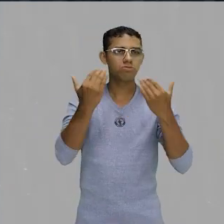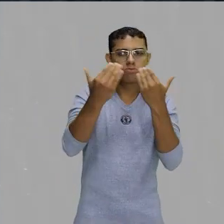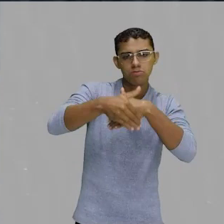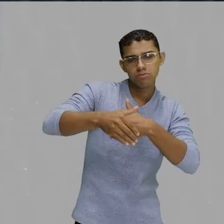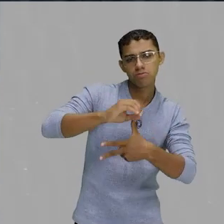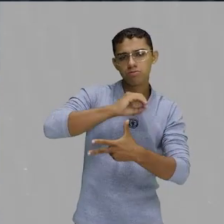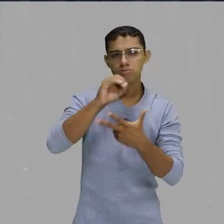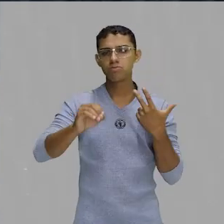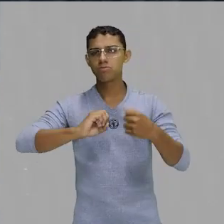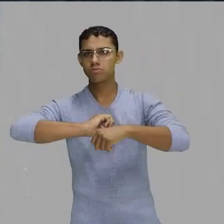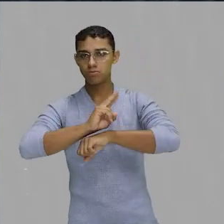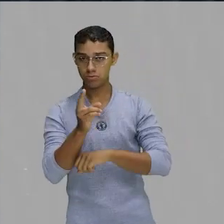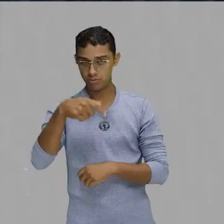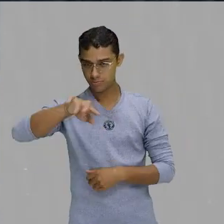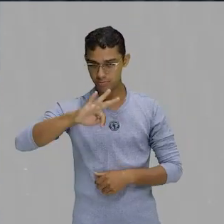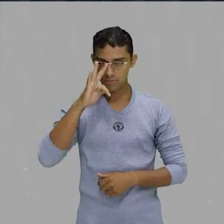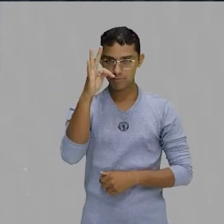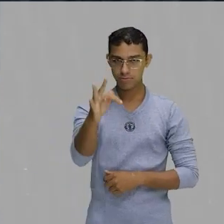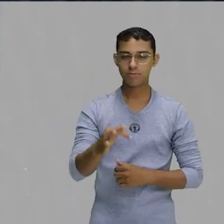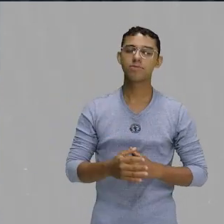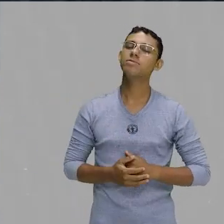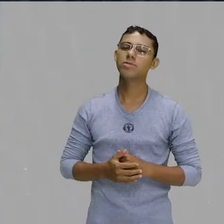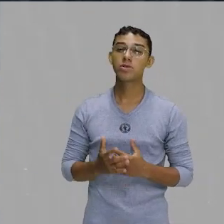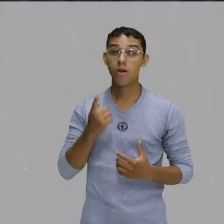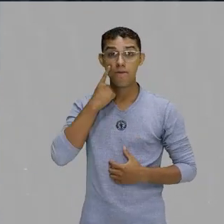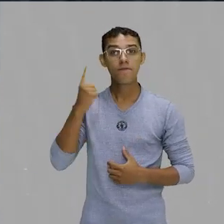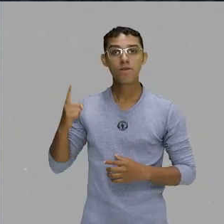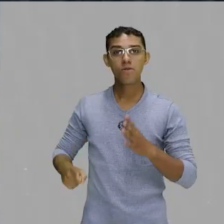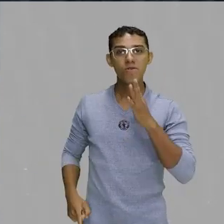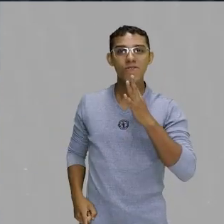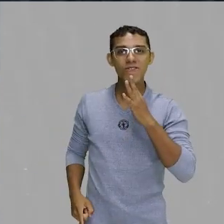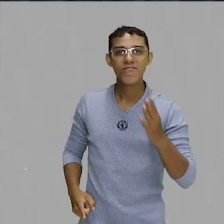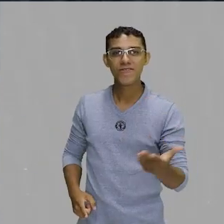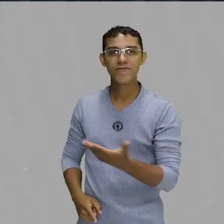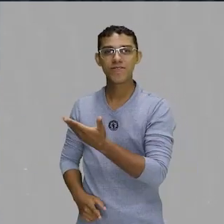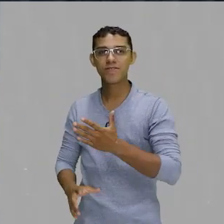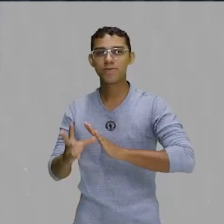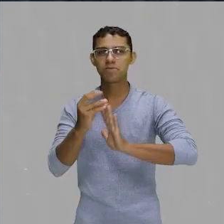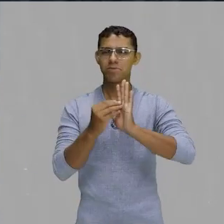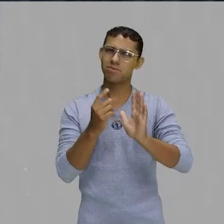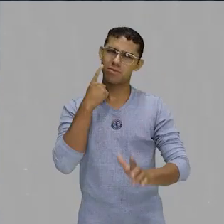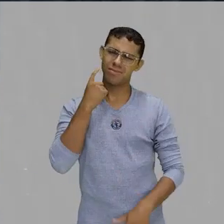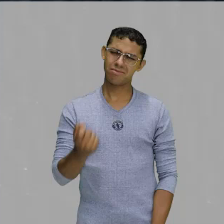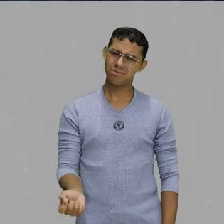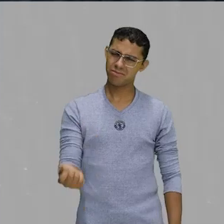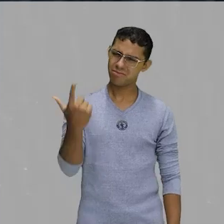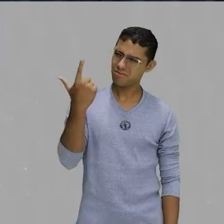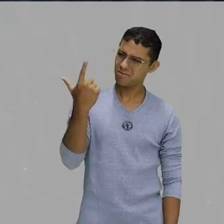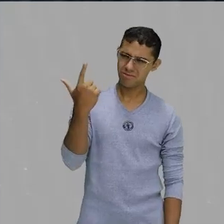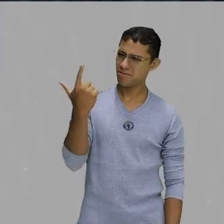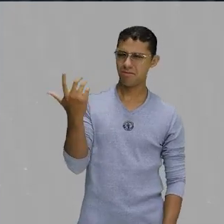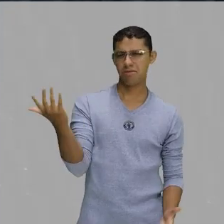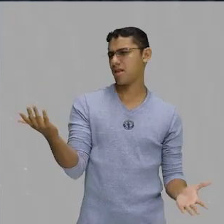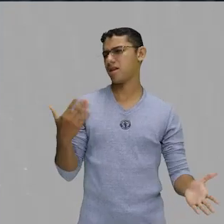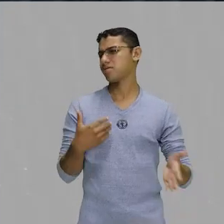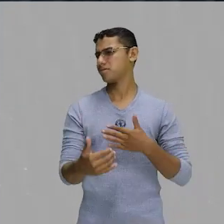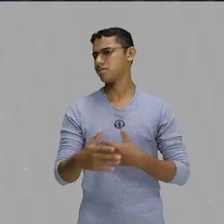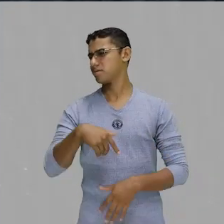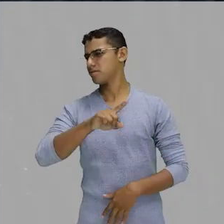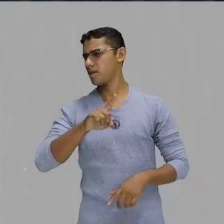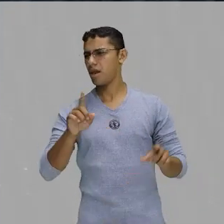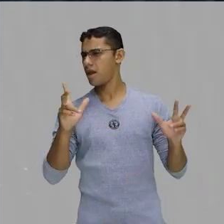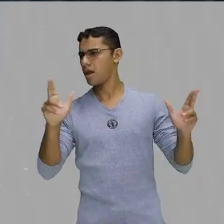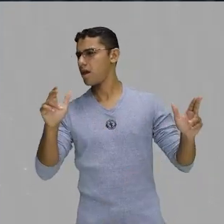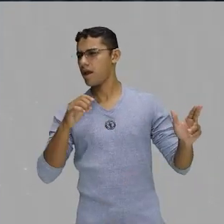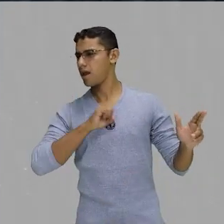que vocês precisam fazer. Então, vamos conhecer um pouquinho desse ritmo reggaeton, que vocês devem estar achando assim, não, deve ser igual o reggae.